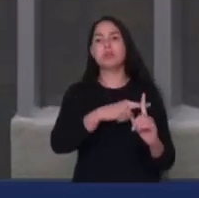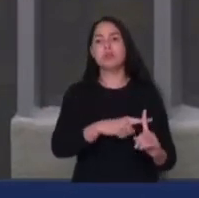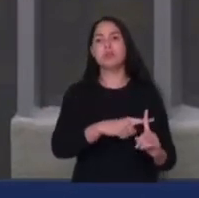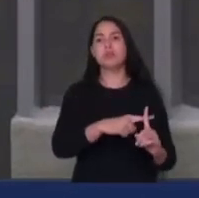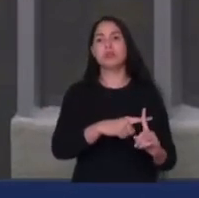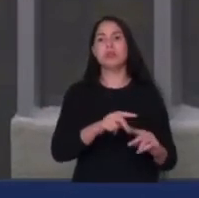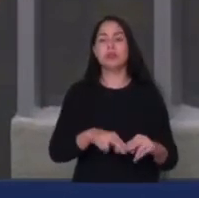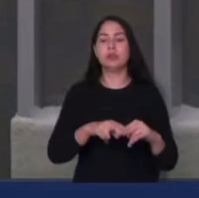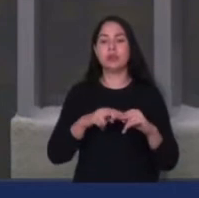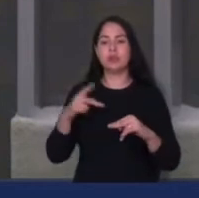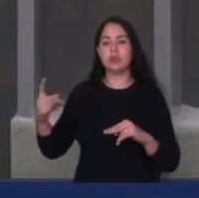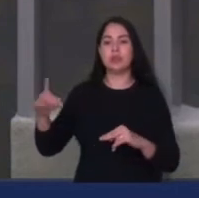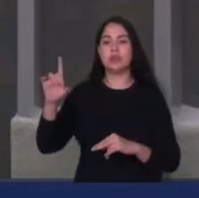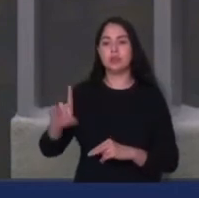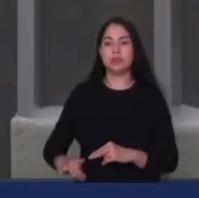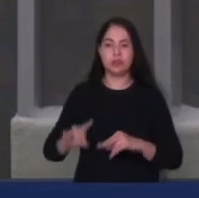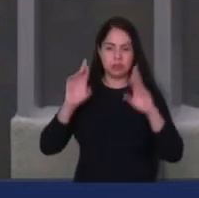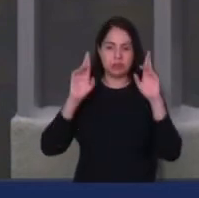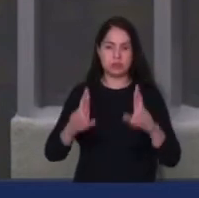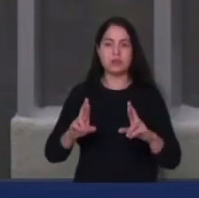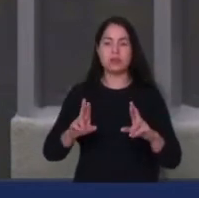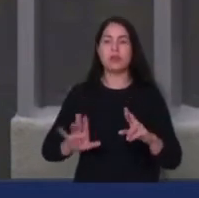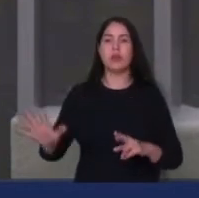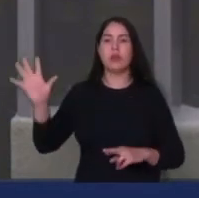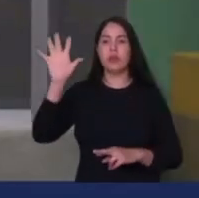respeito dos seus direitos em todo o país. Meu muito obrigado.